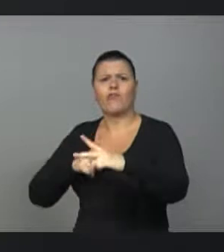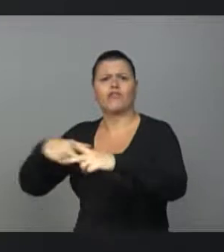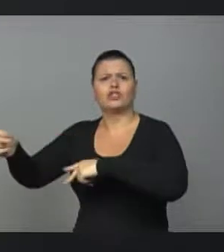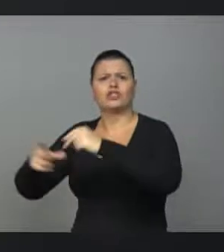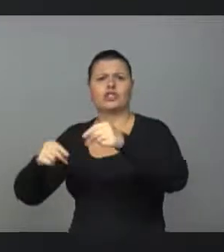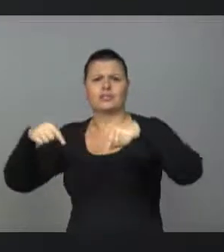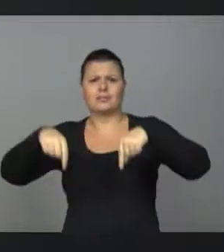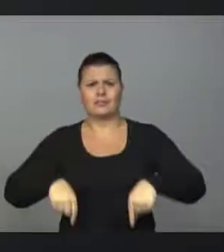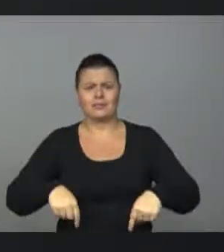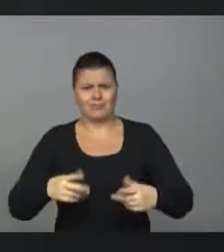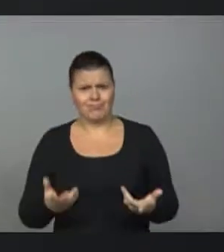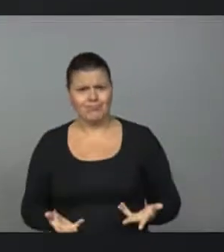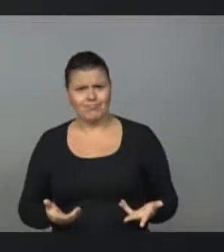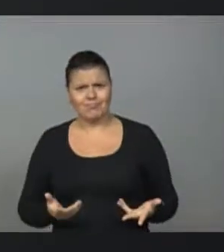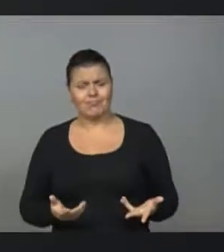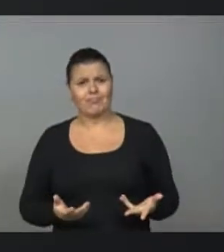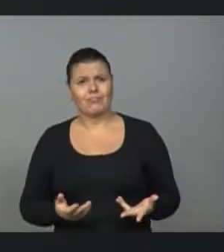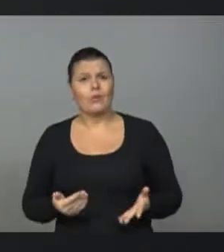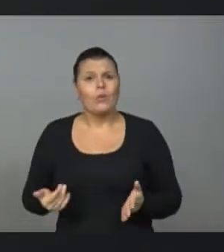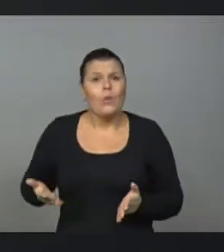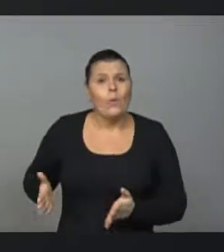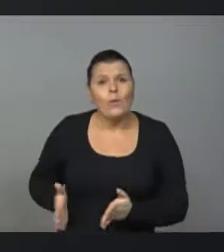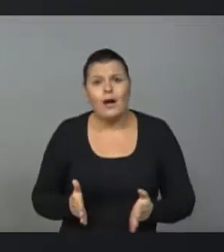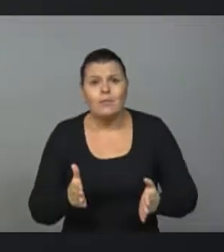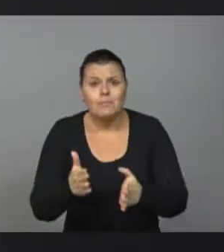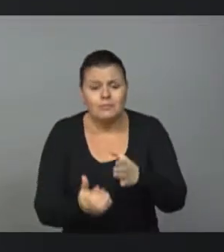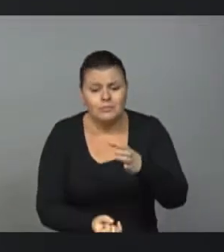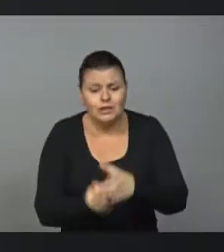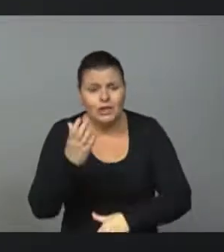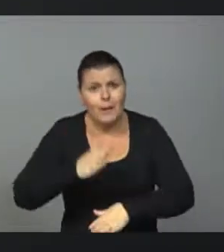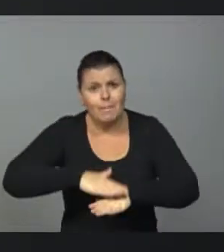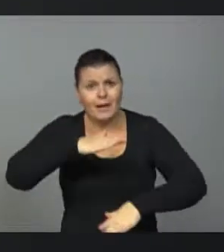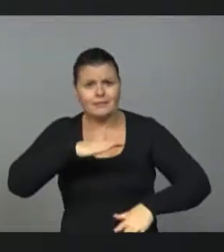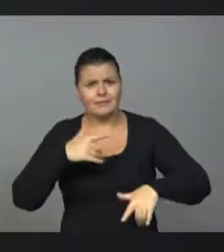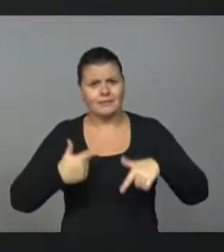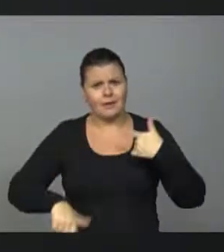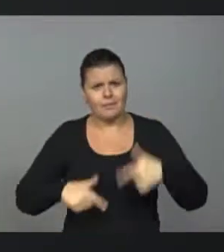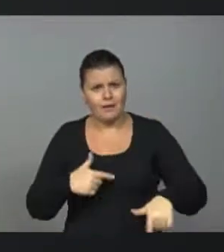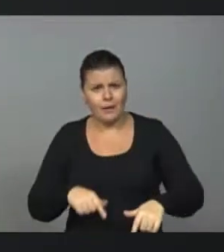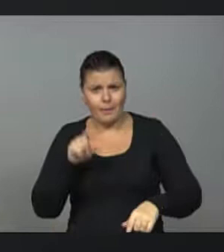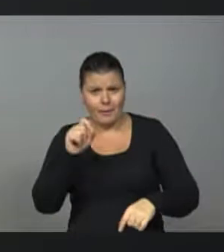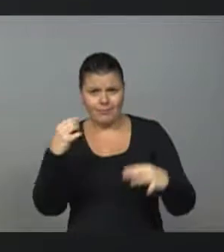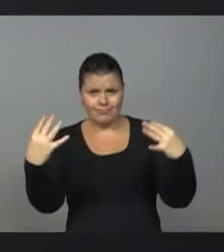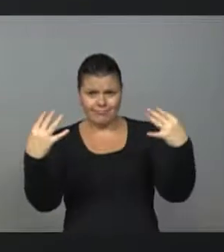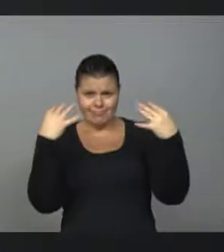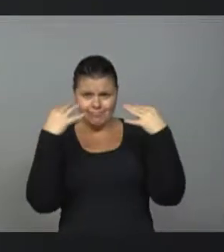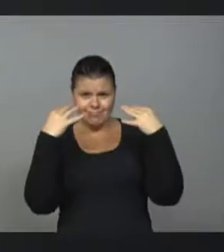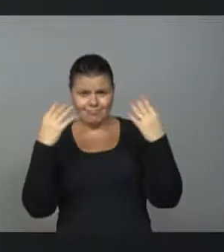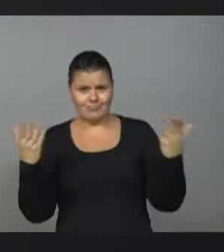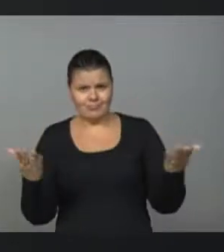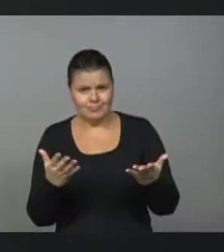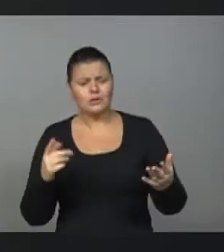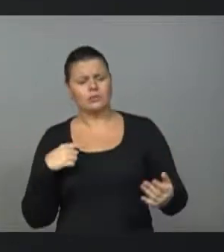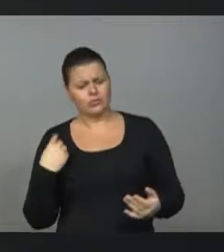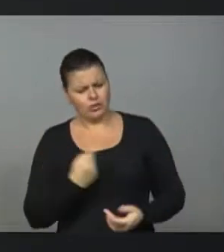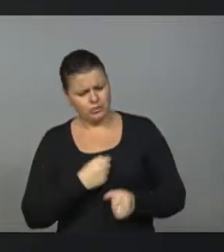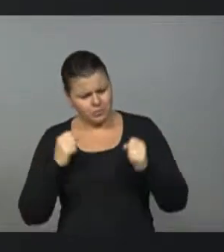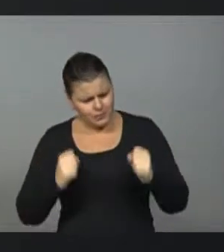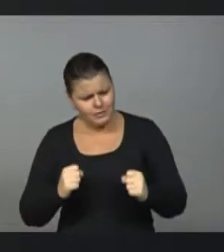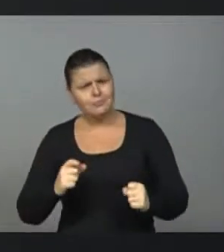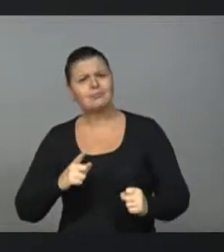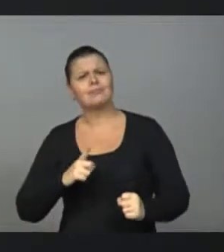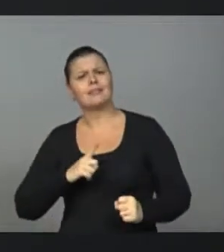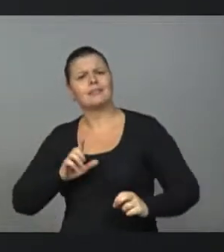Estado do Rio Grande do Sul. O caminho para gerar mais empregos, eu quero dizer para aquele que nos assiste que nós podemos sim ter esperança.